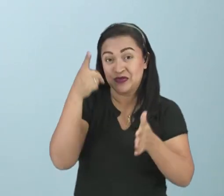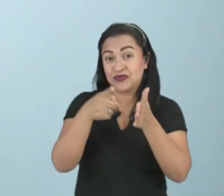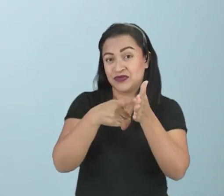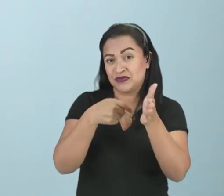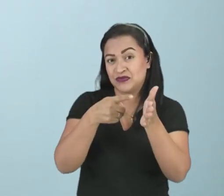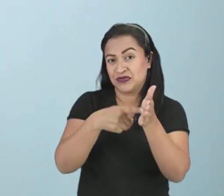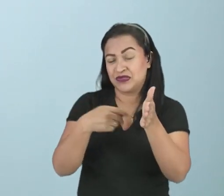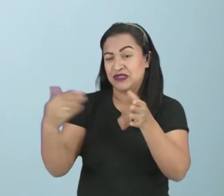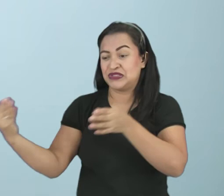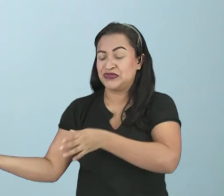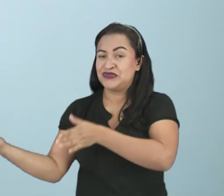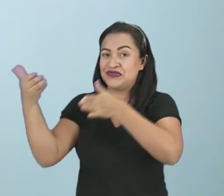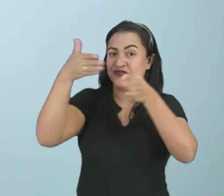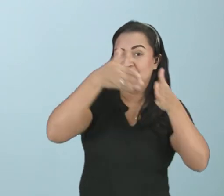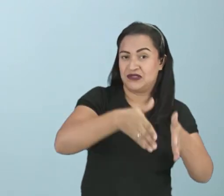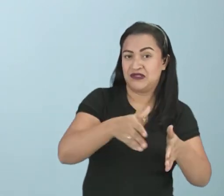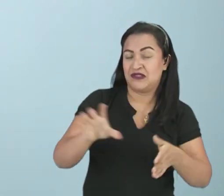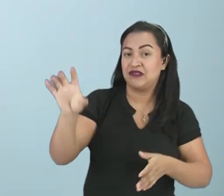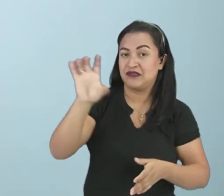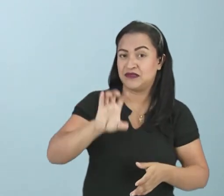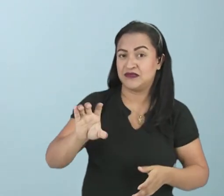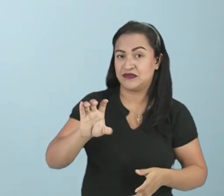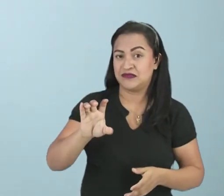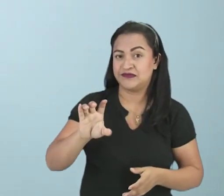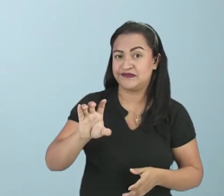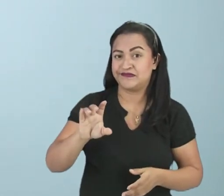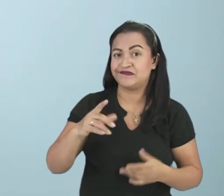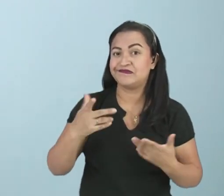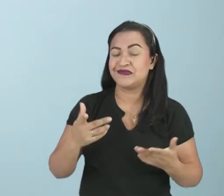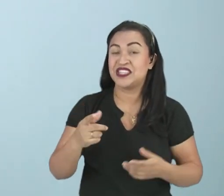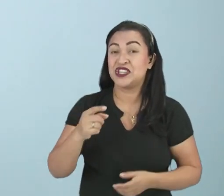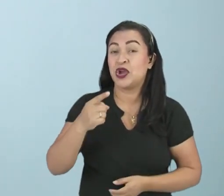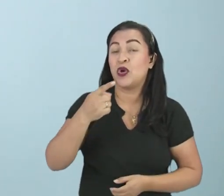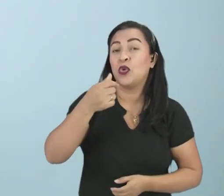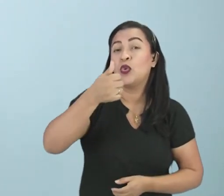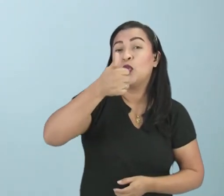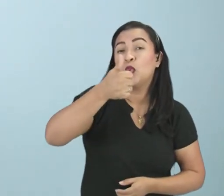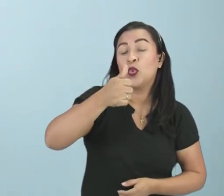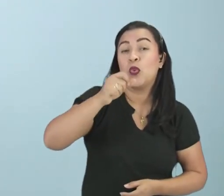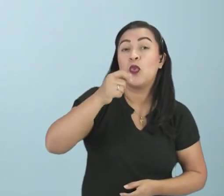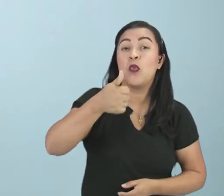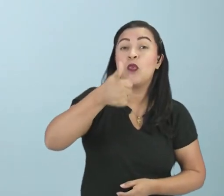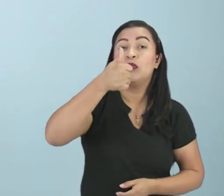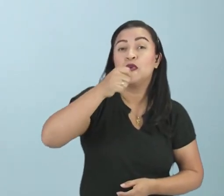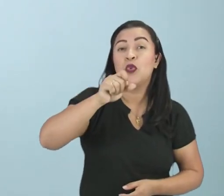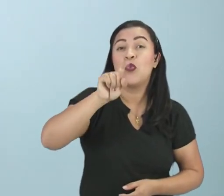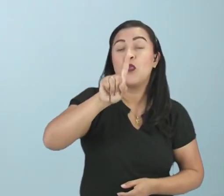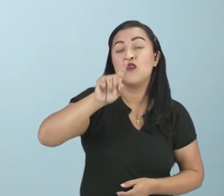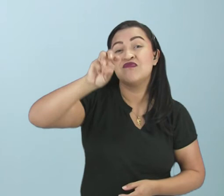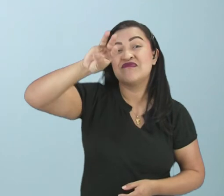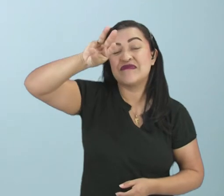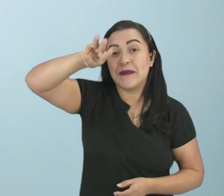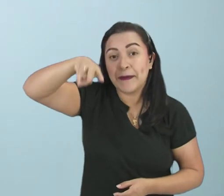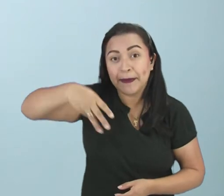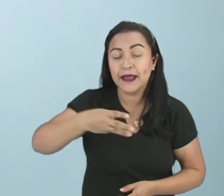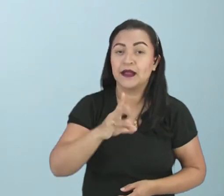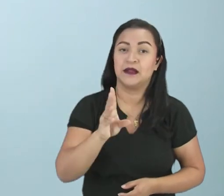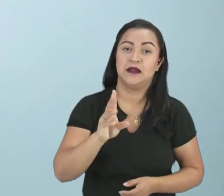milhão de indígenas, só para vocês terem noção. Depois, em 1860, 300 mil.